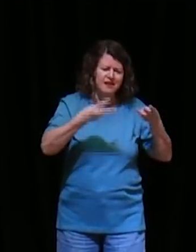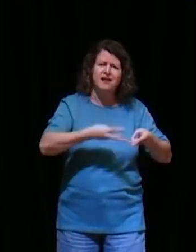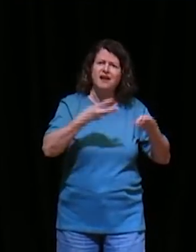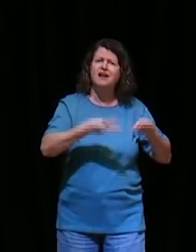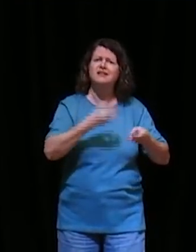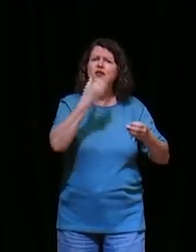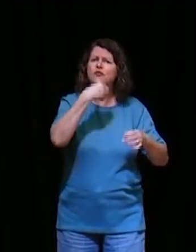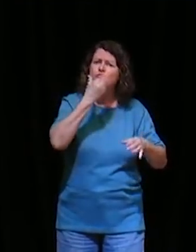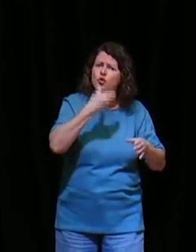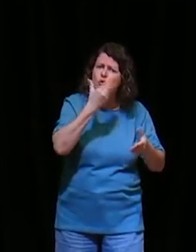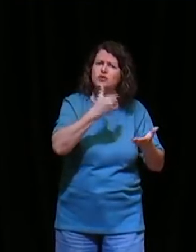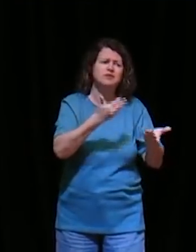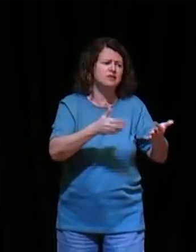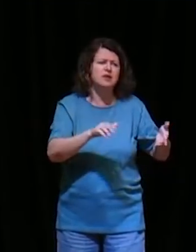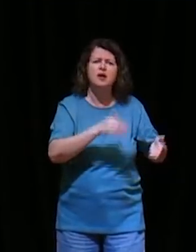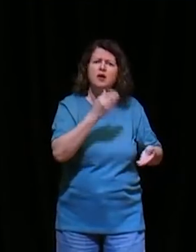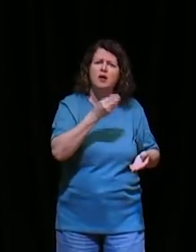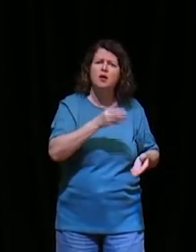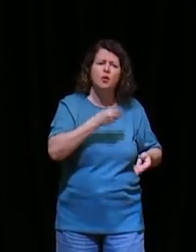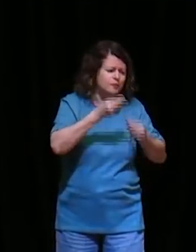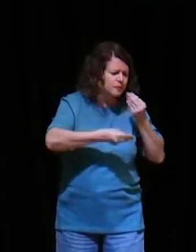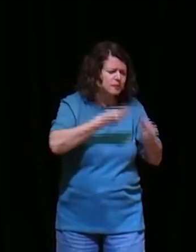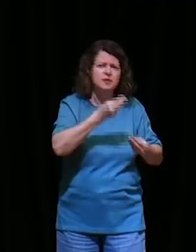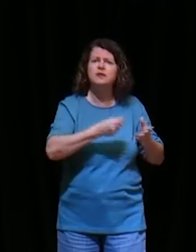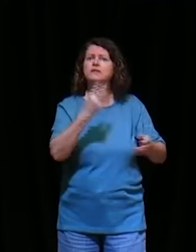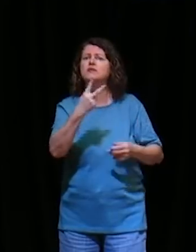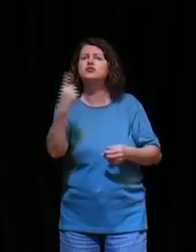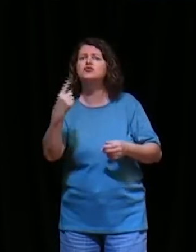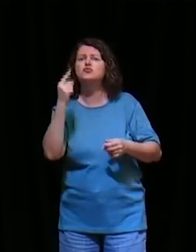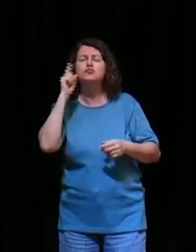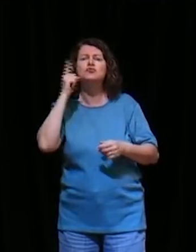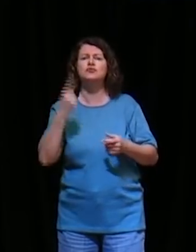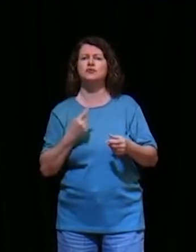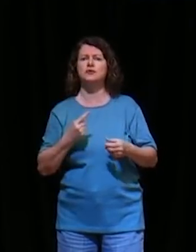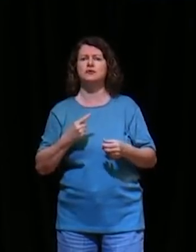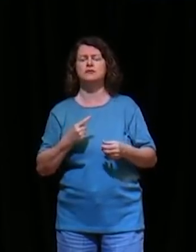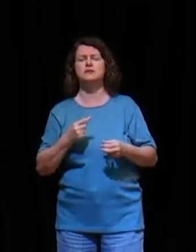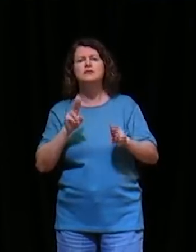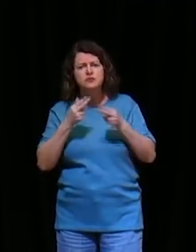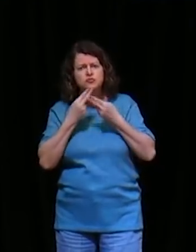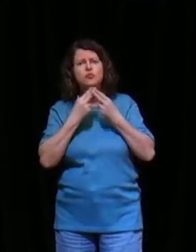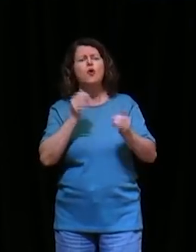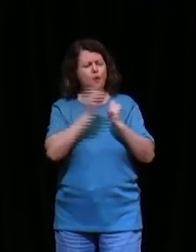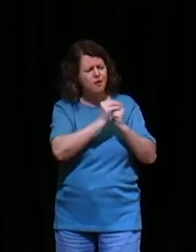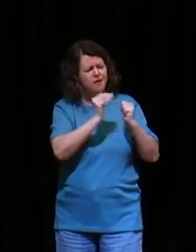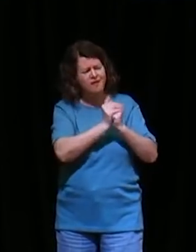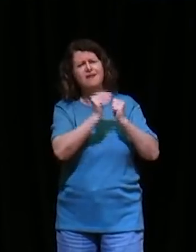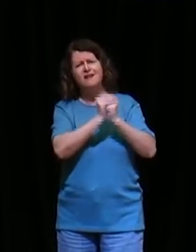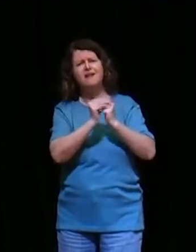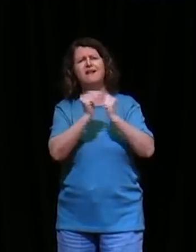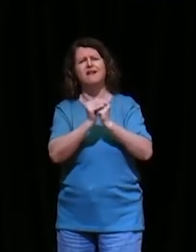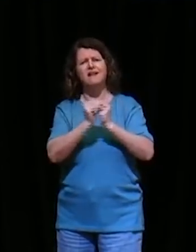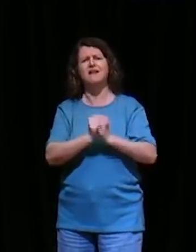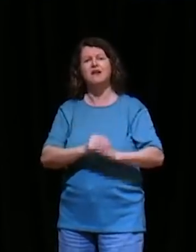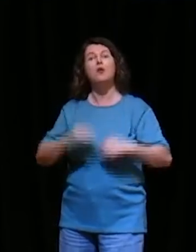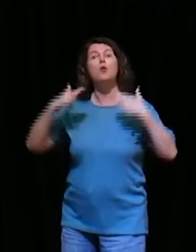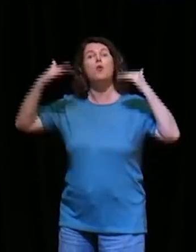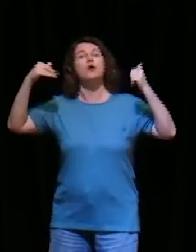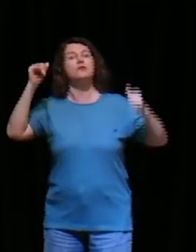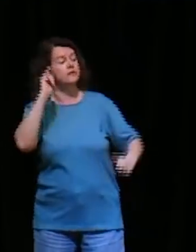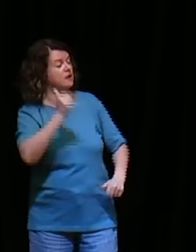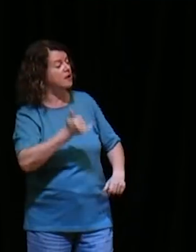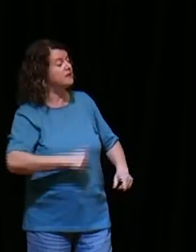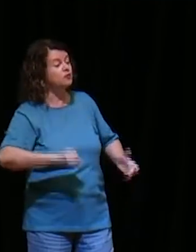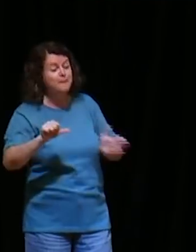jejuava, e orava, e o anjo diz, olha, desde o primeiro dia, que você começou a orar, a tua